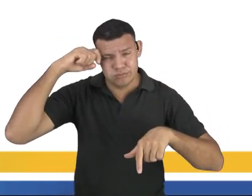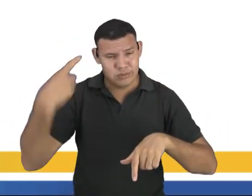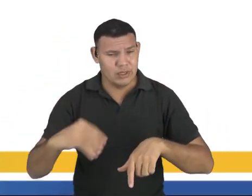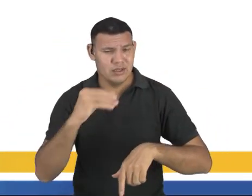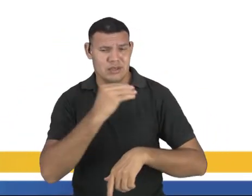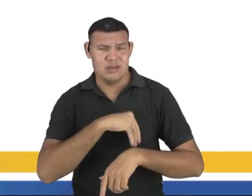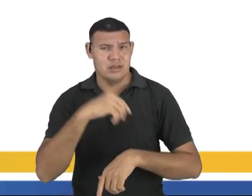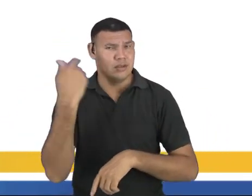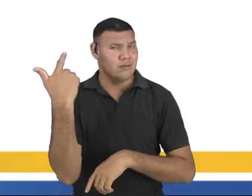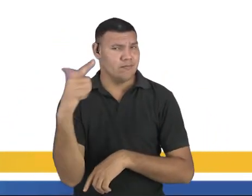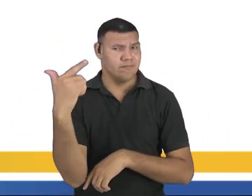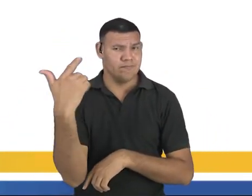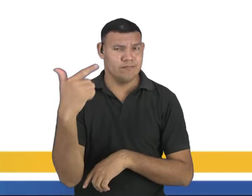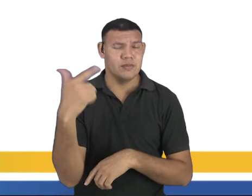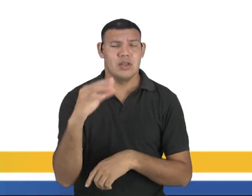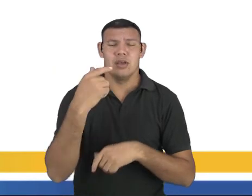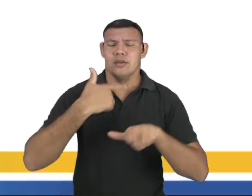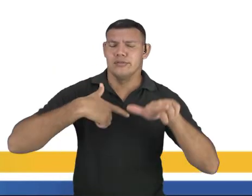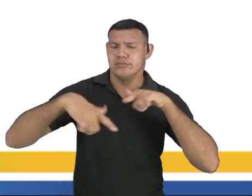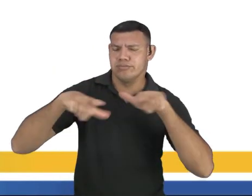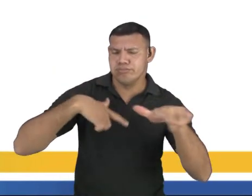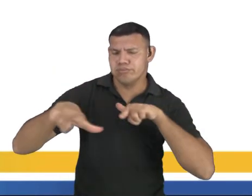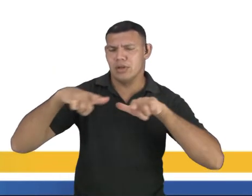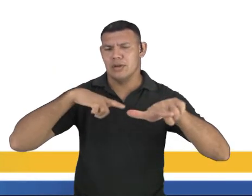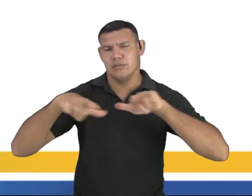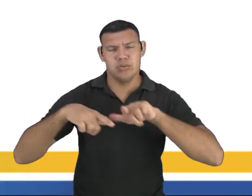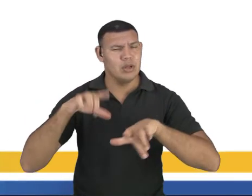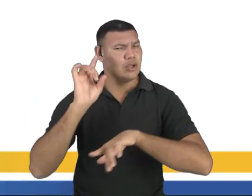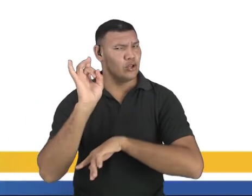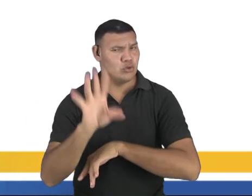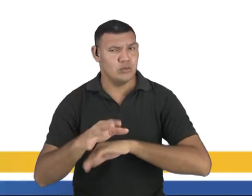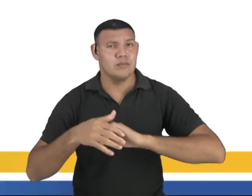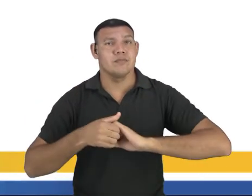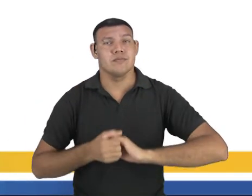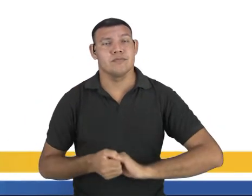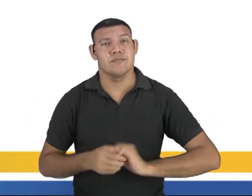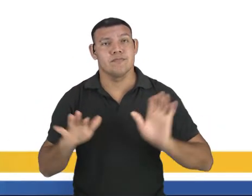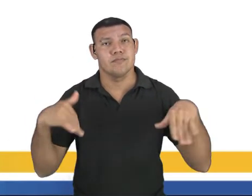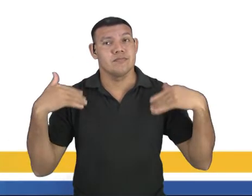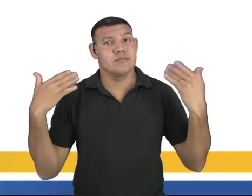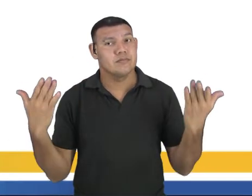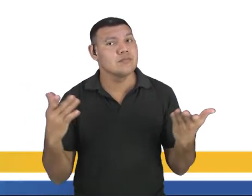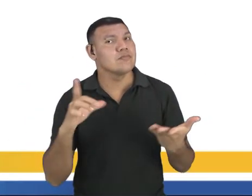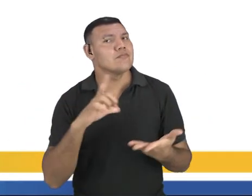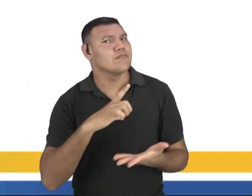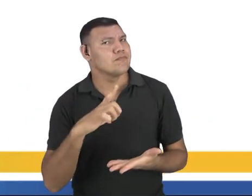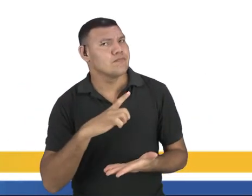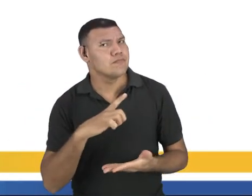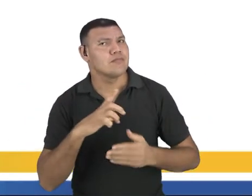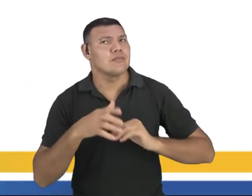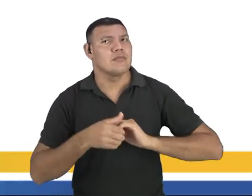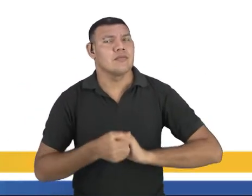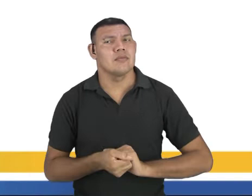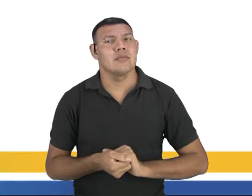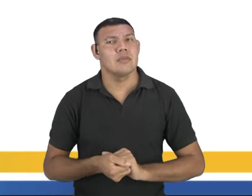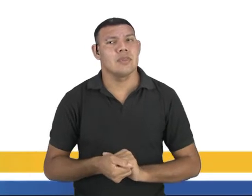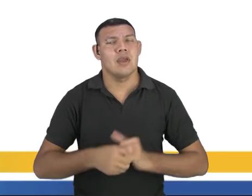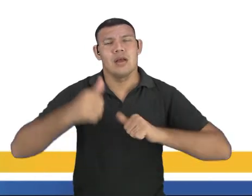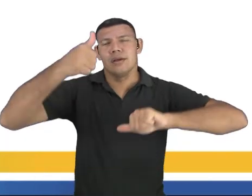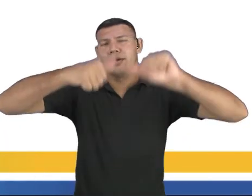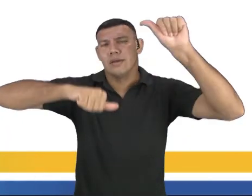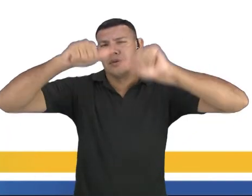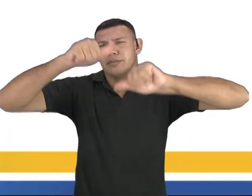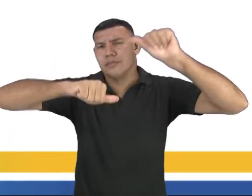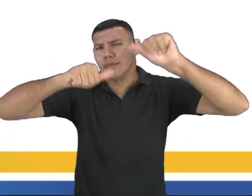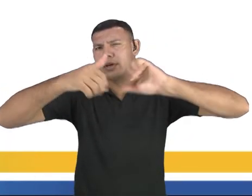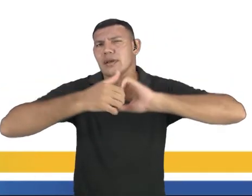recebe. Sim, ela trabalha, trabalha. Então, aqui nós temos a análise de